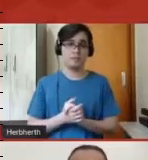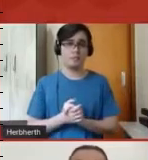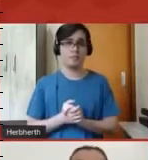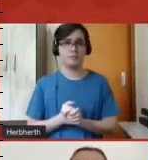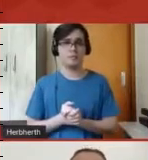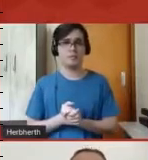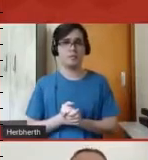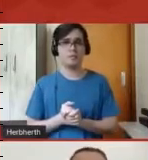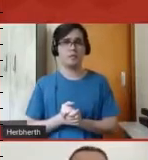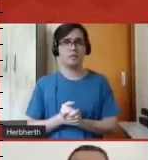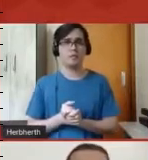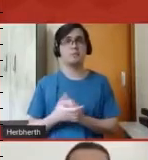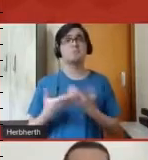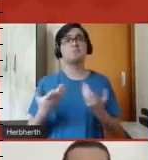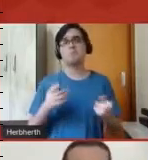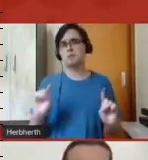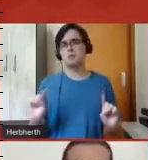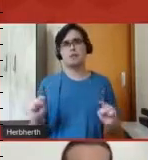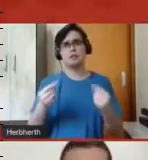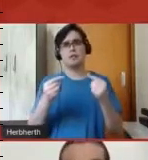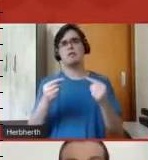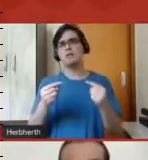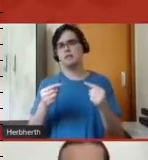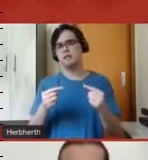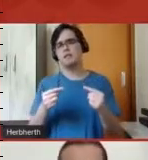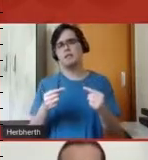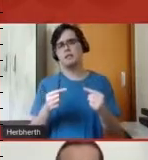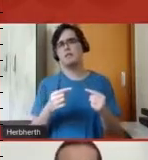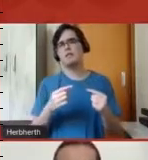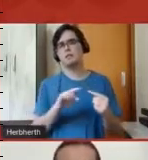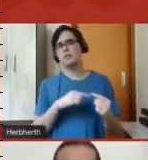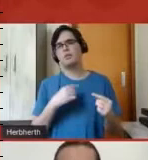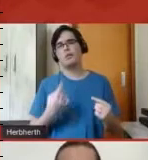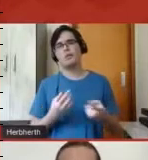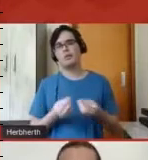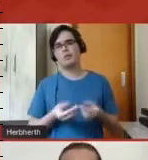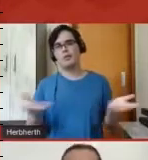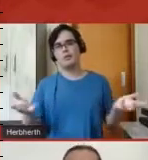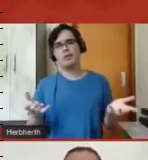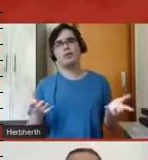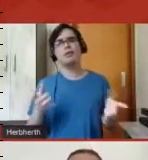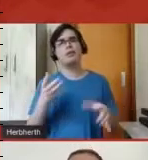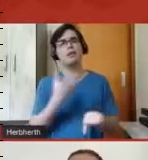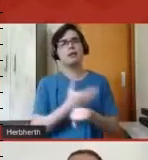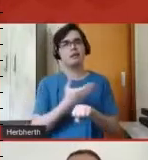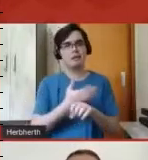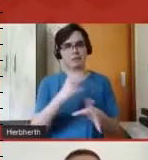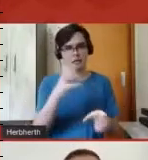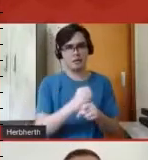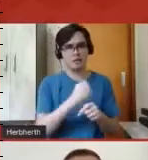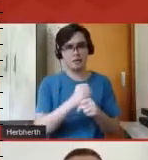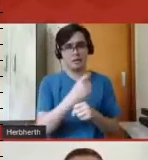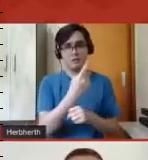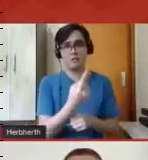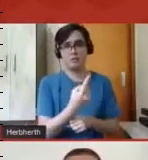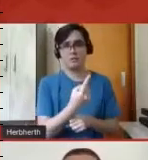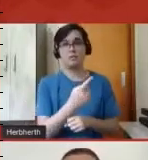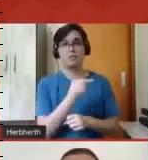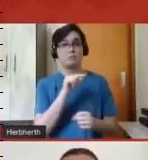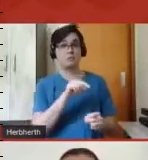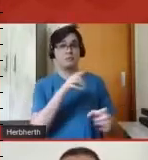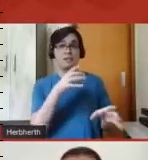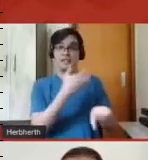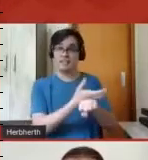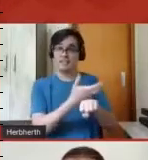buscar fazer uma oferta da disciplina de cálculo 1, que é das